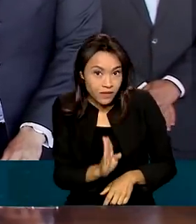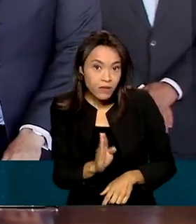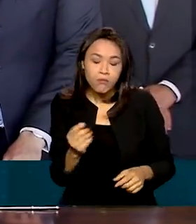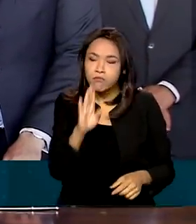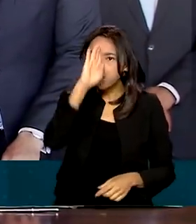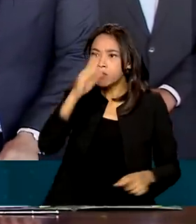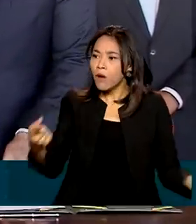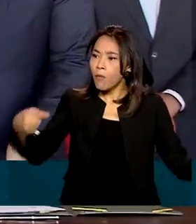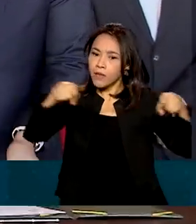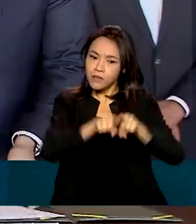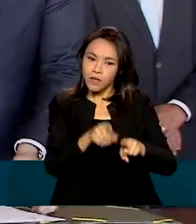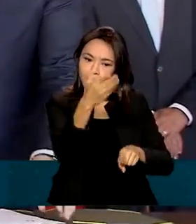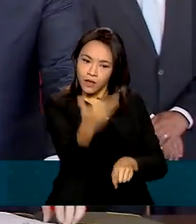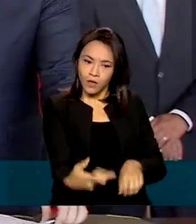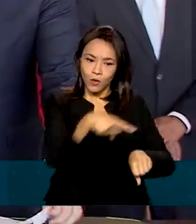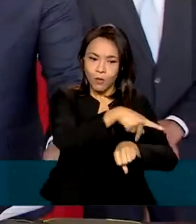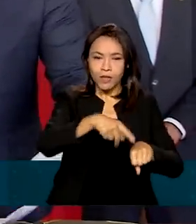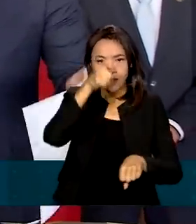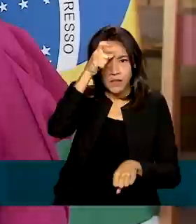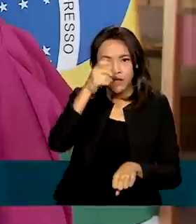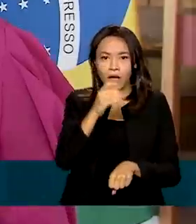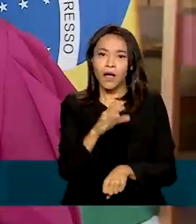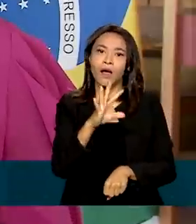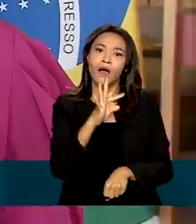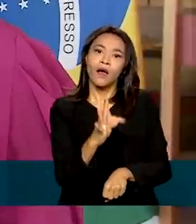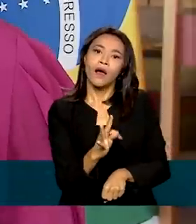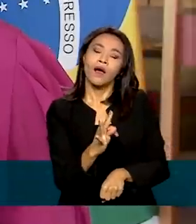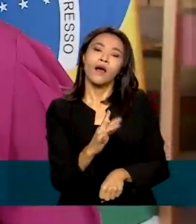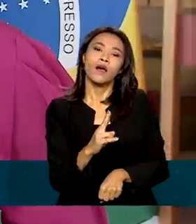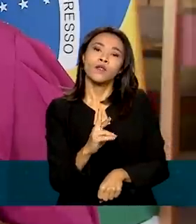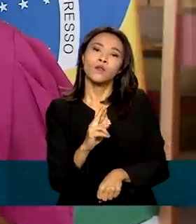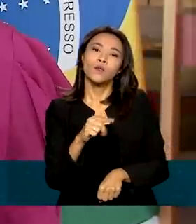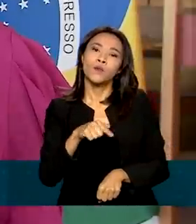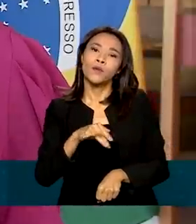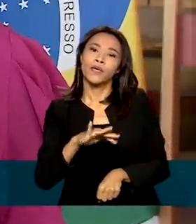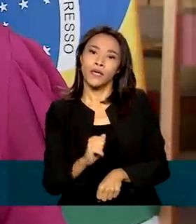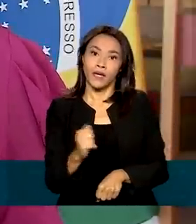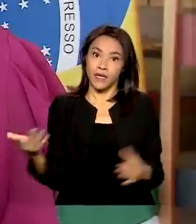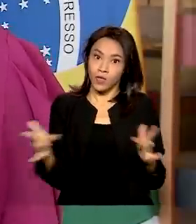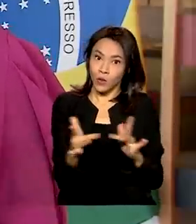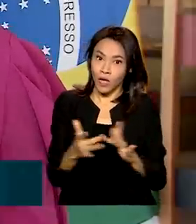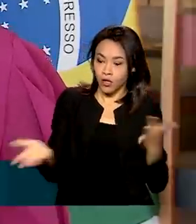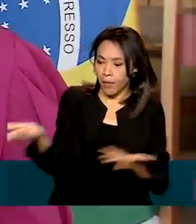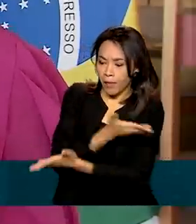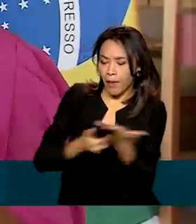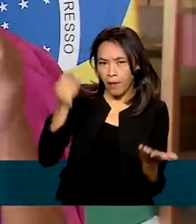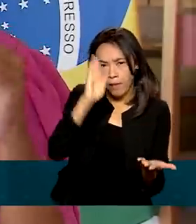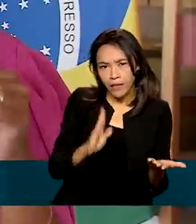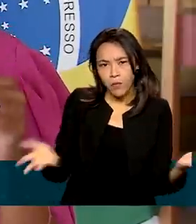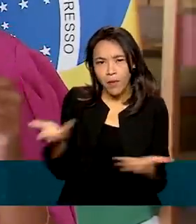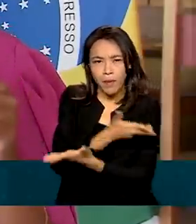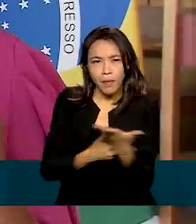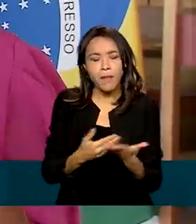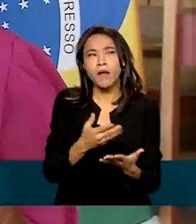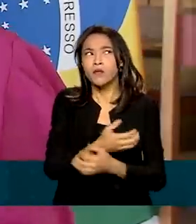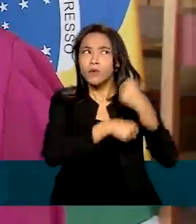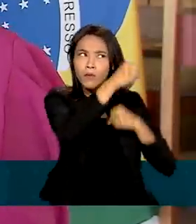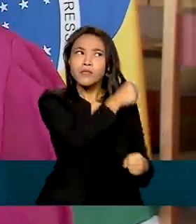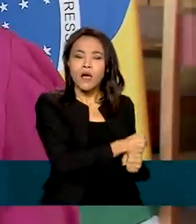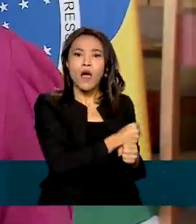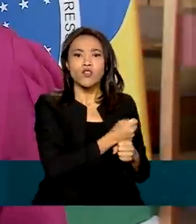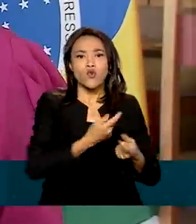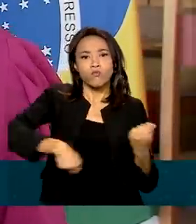comercial da Turquia na América do Sul. As relações entre o Brasil e a Turquia movimentaram, no ano passado,